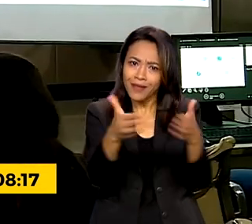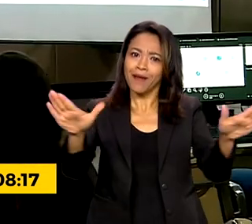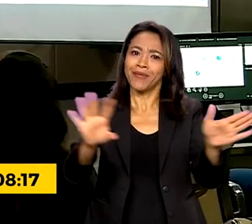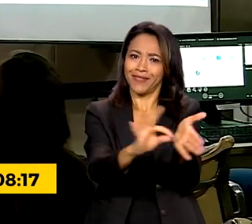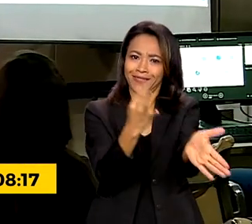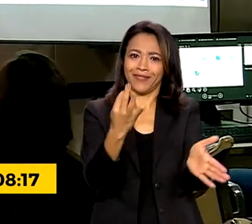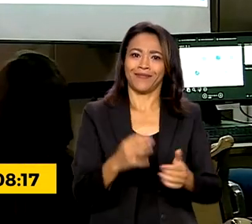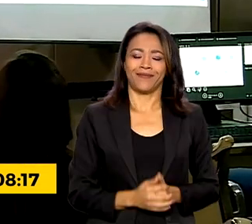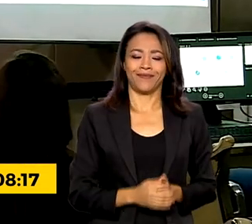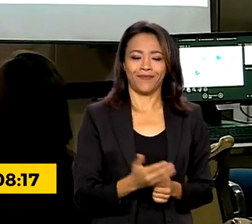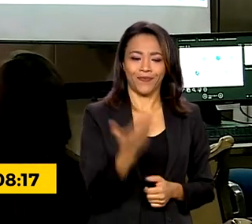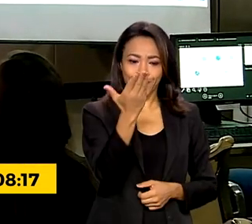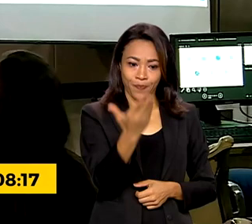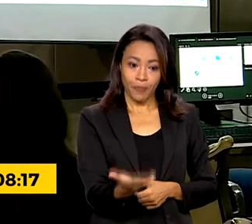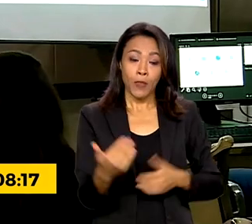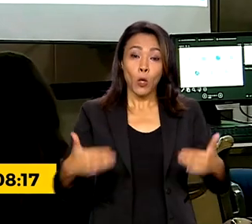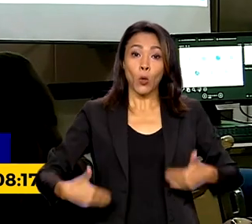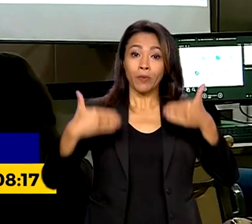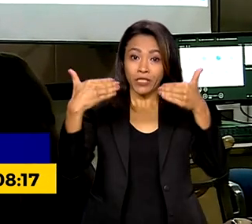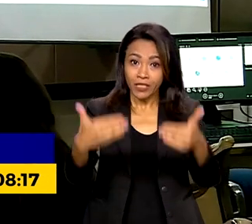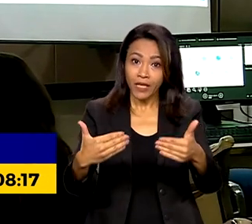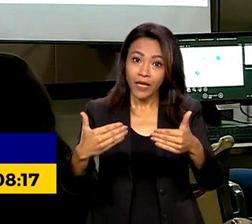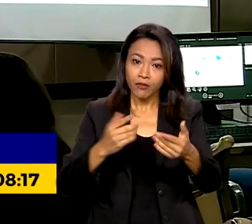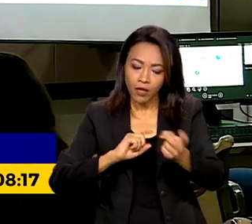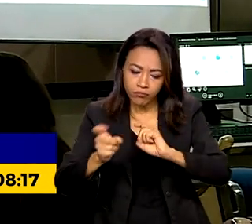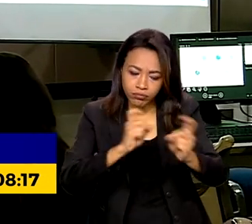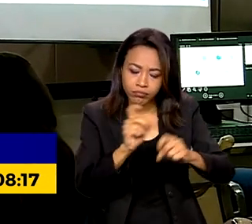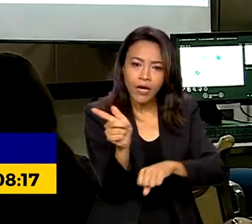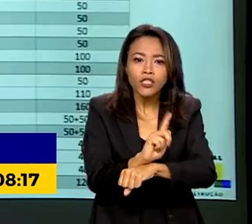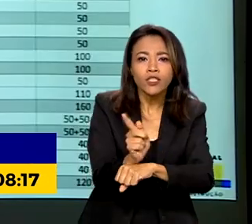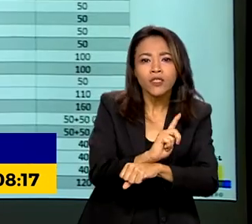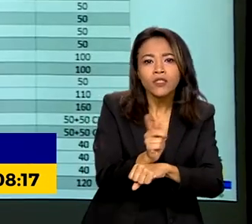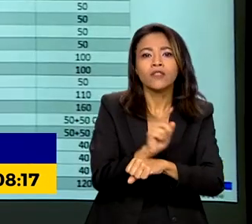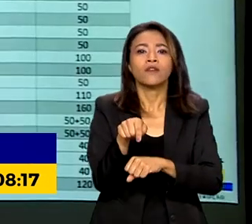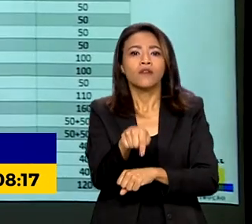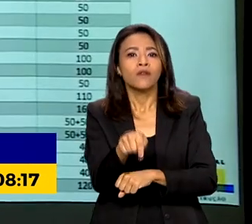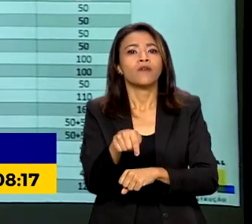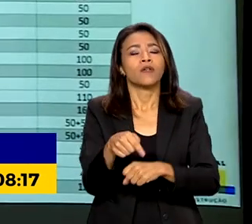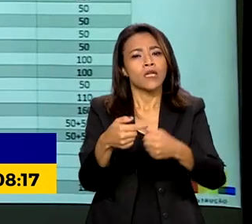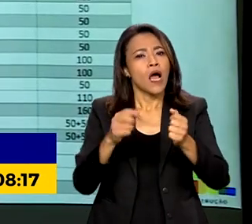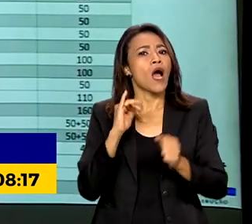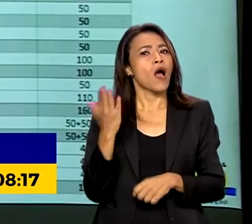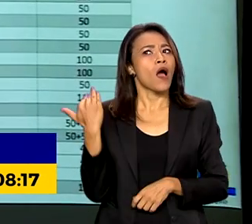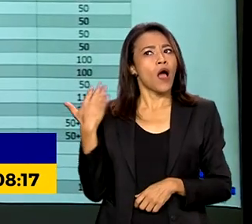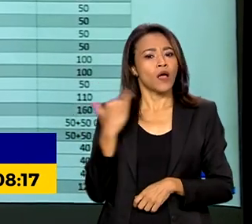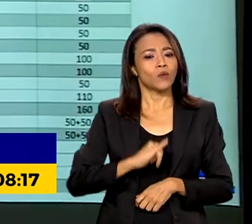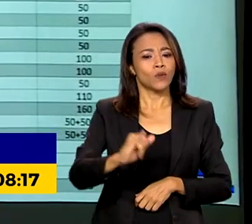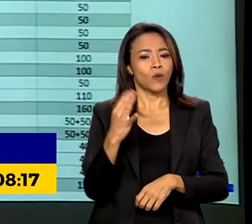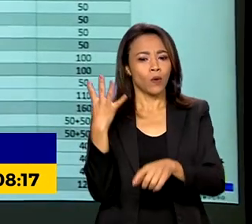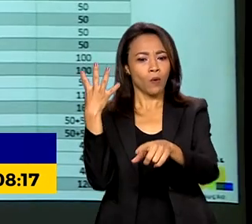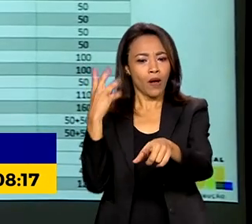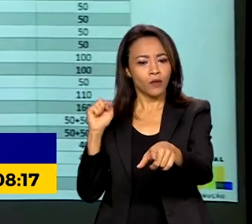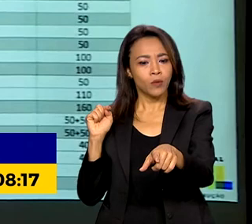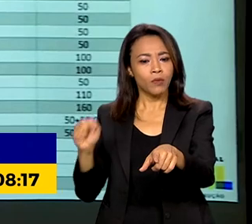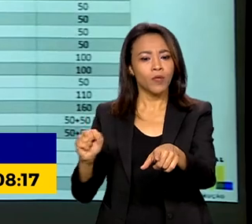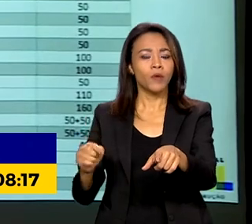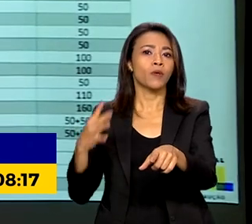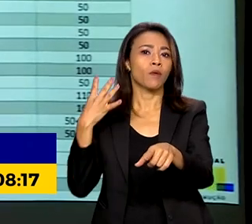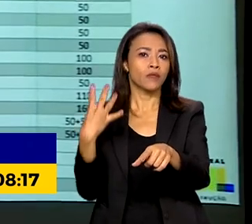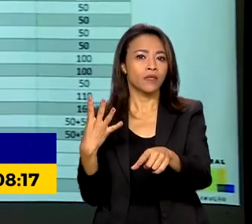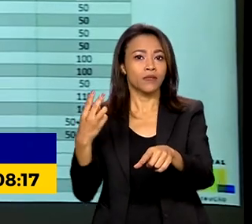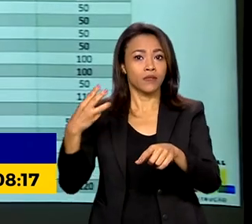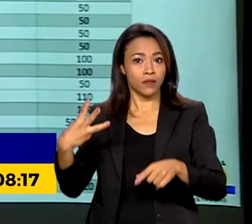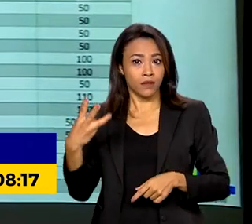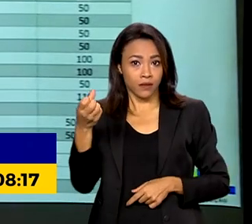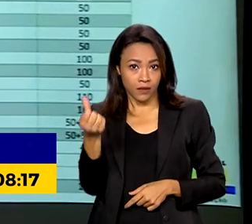O Ministério da Gestão e Inovação em Serviços Públicos anunciou 4.436 vagas